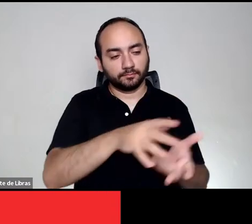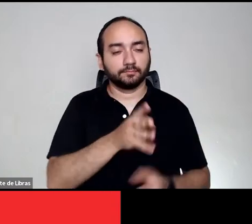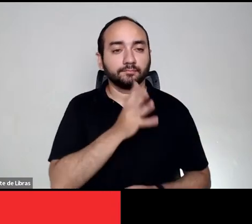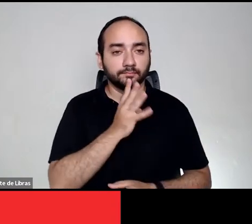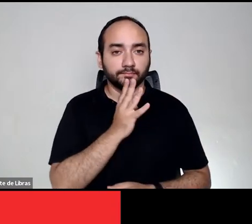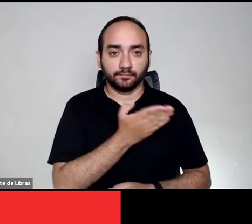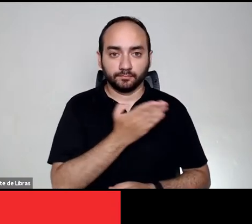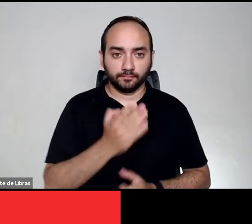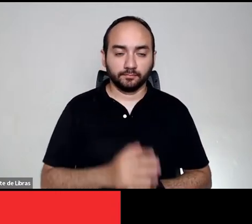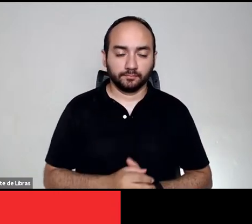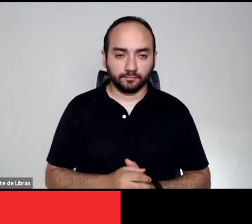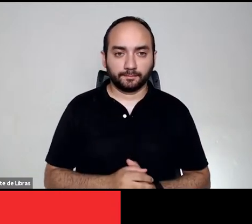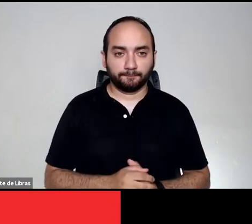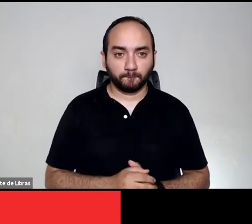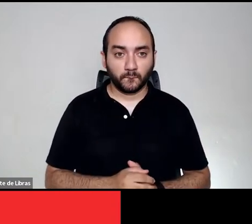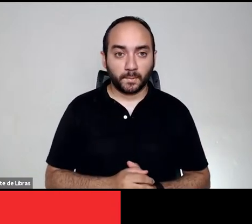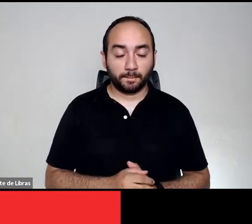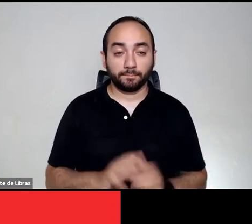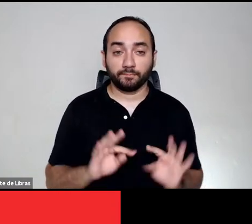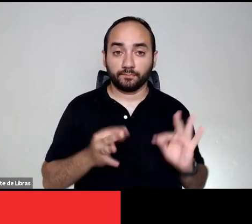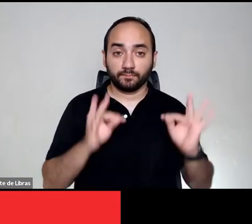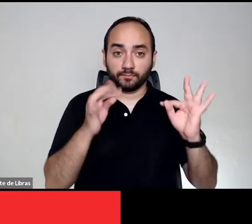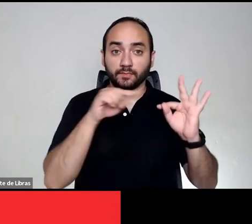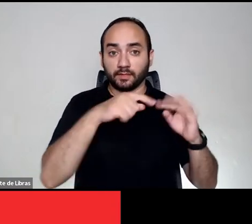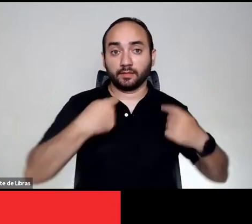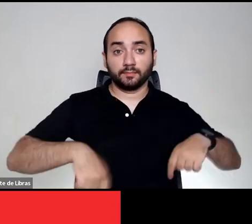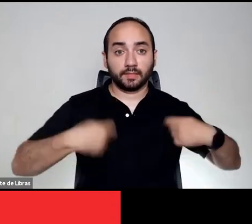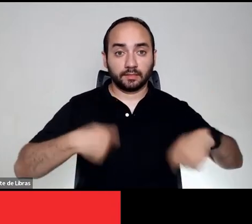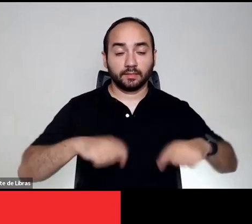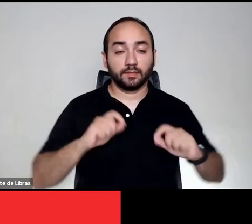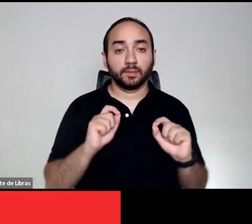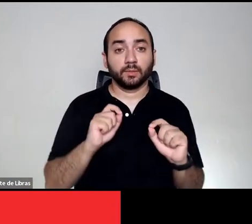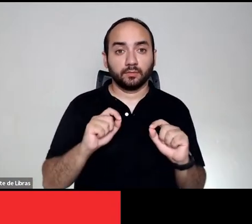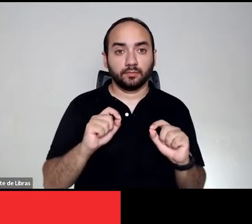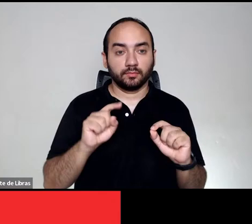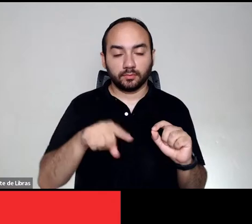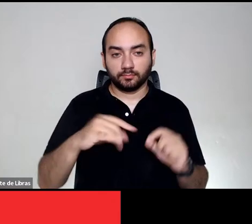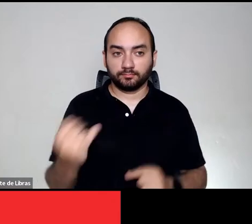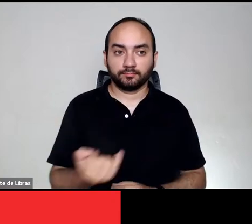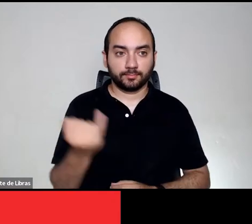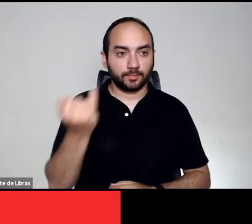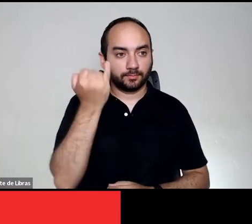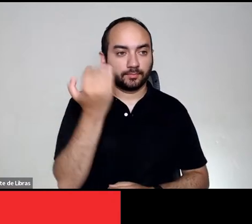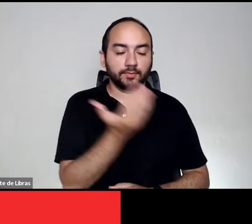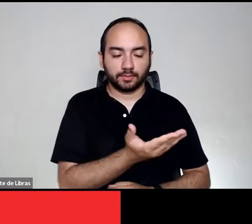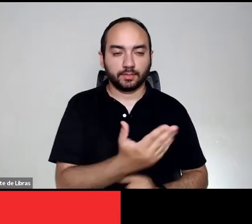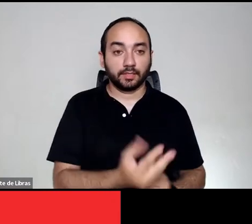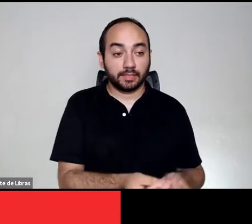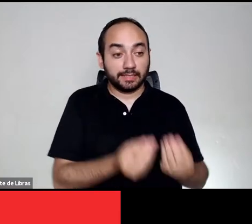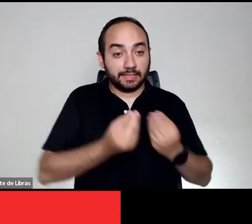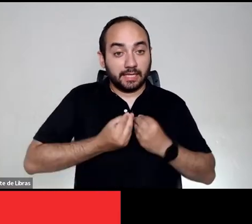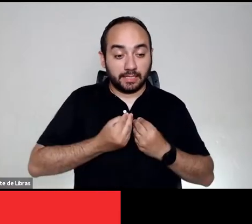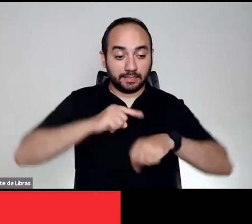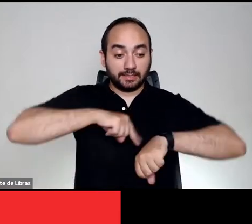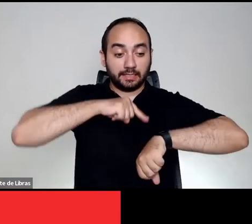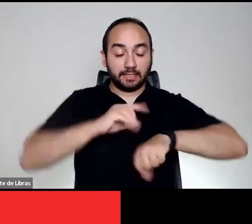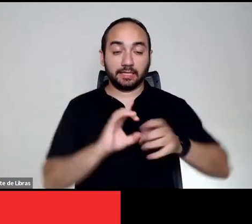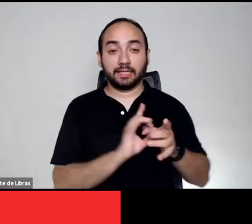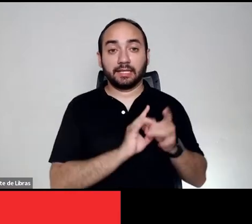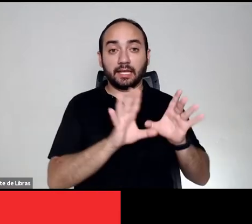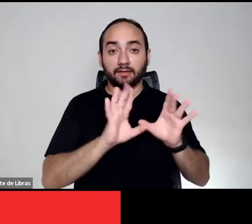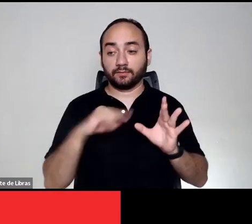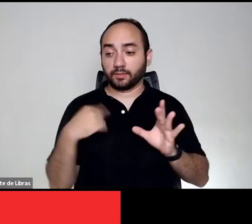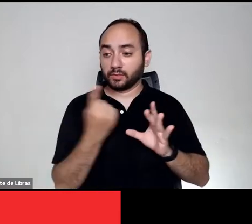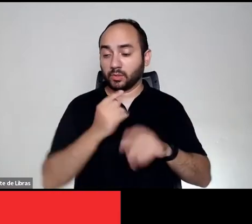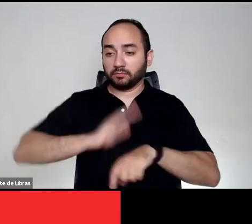realidade. A tecnologia precisa ser, portanto, imprescindível para nos dar mais tempo livre para exercermos